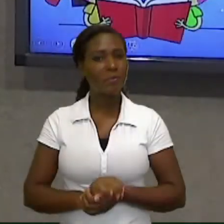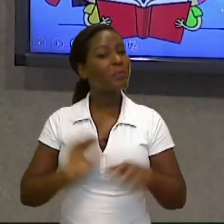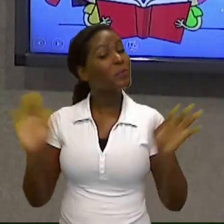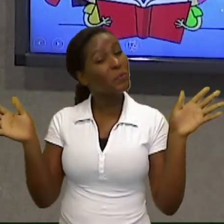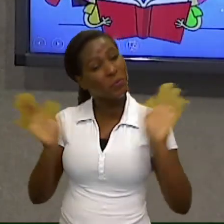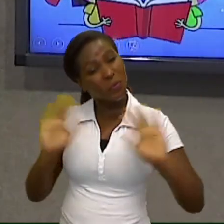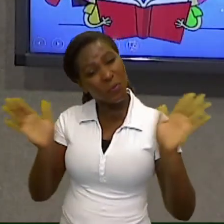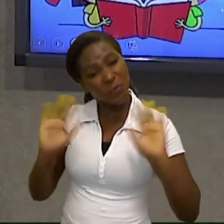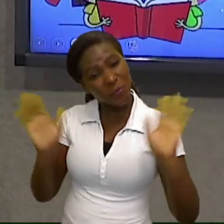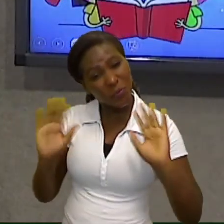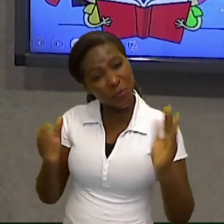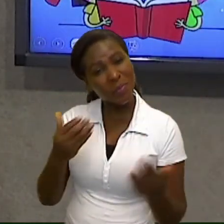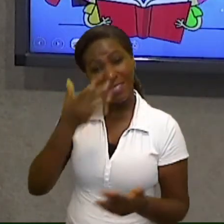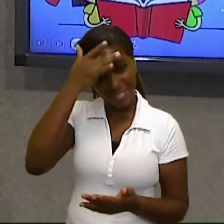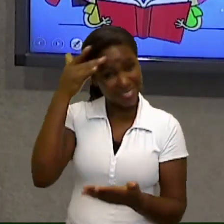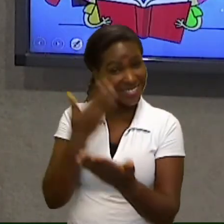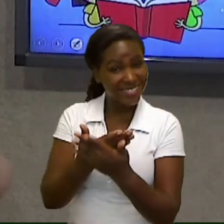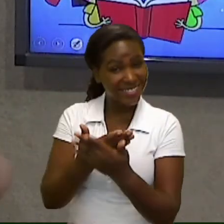Olá pessoal,